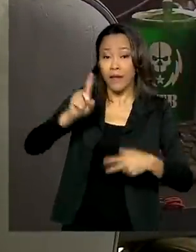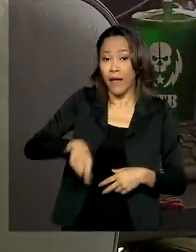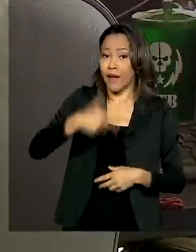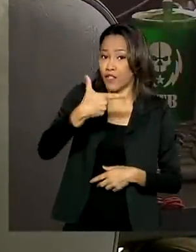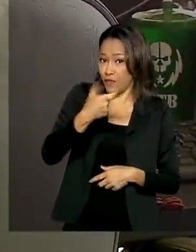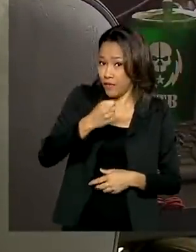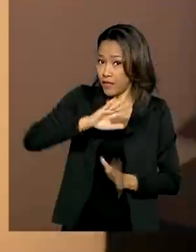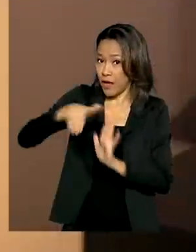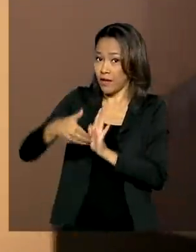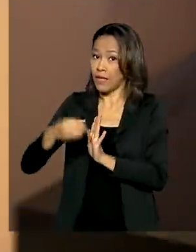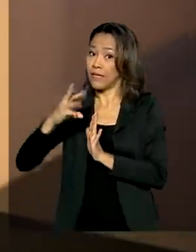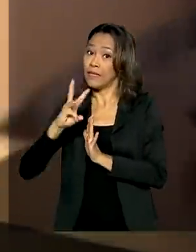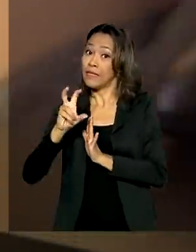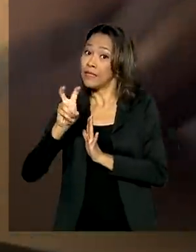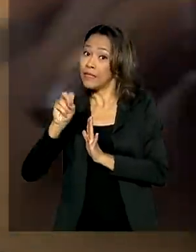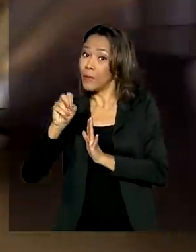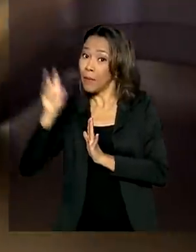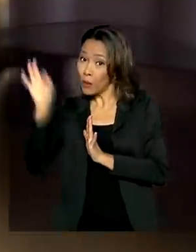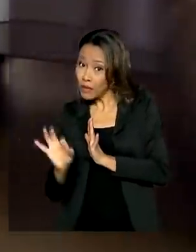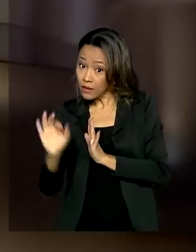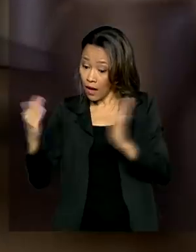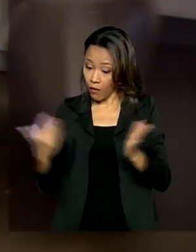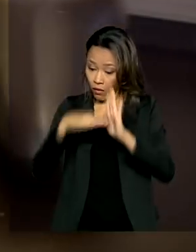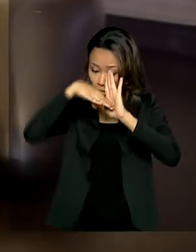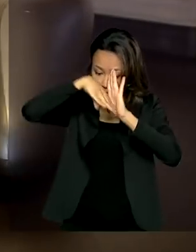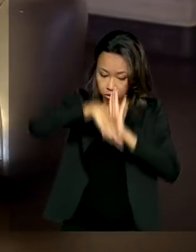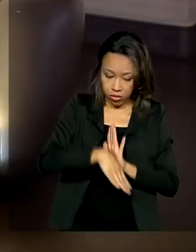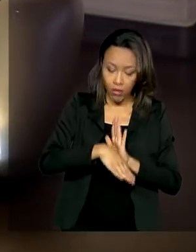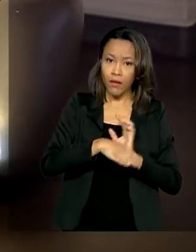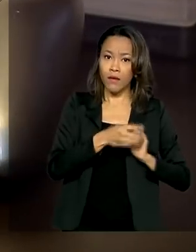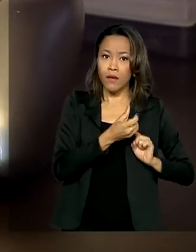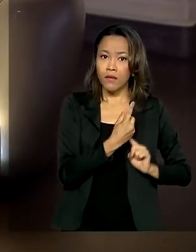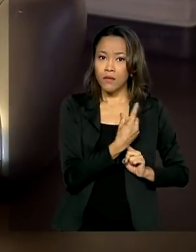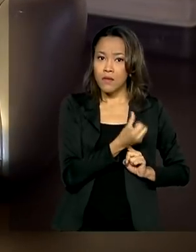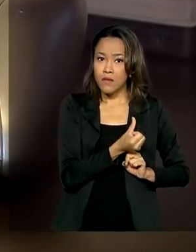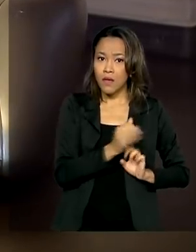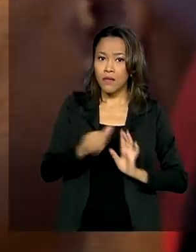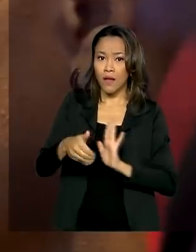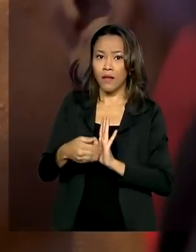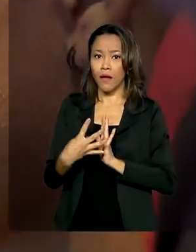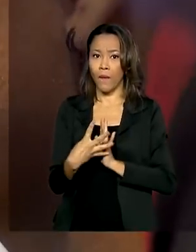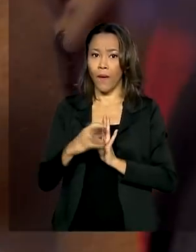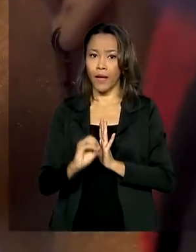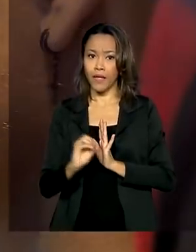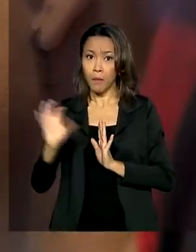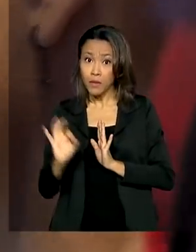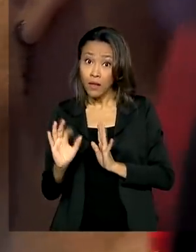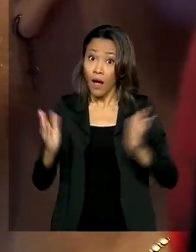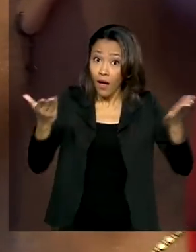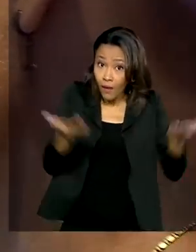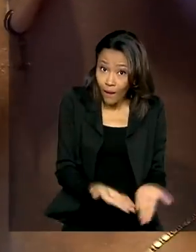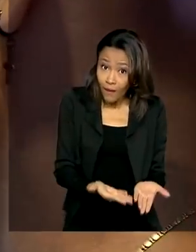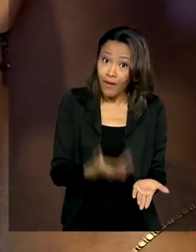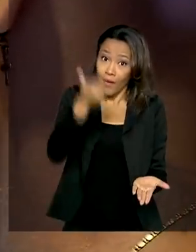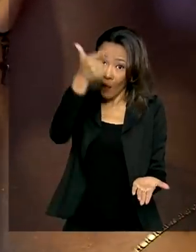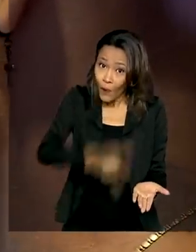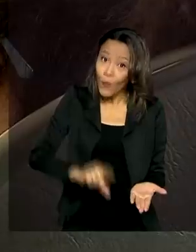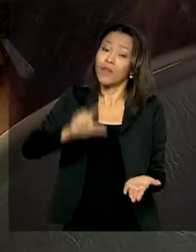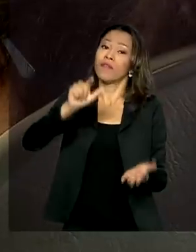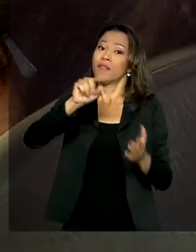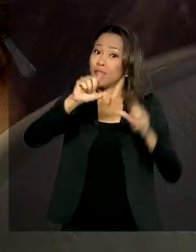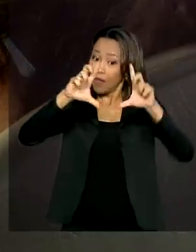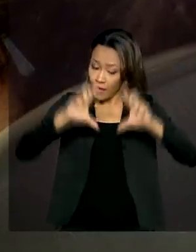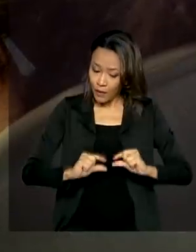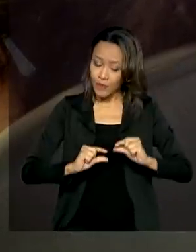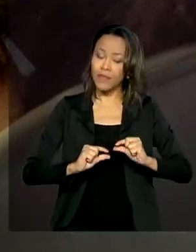50%, caíram para um patamar de 16% a 40%. Agora, em mais uma redução,